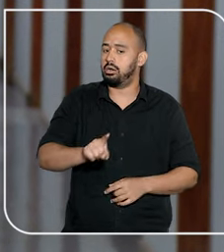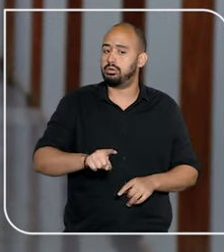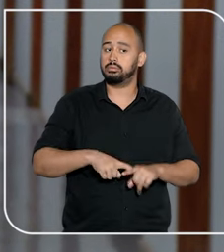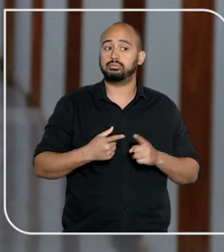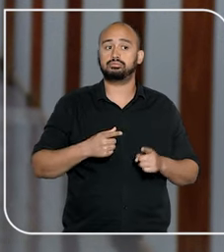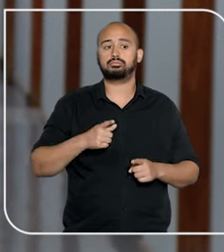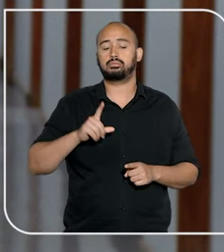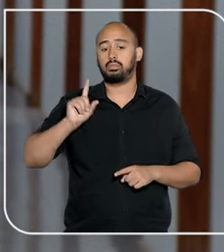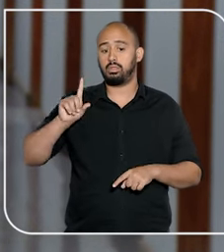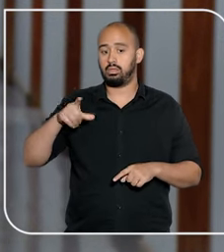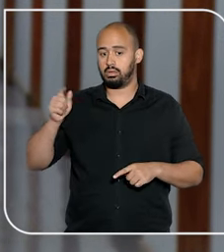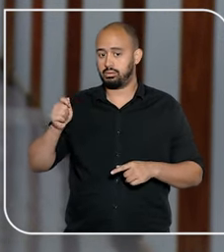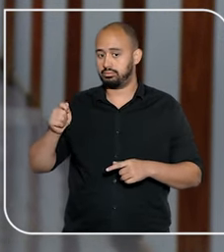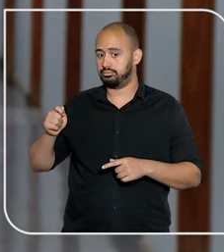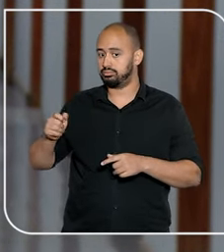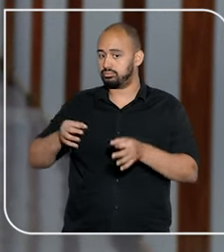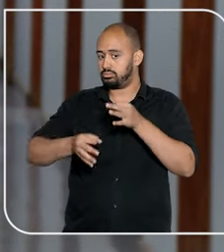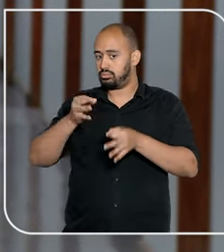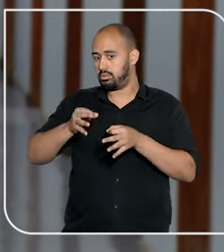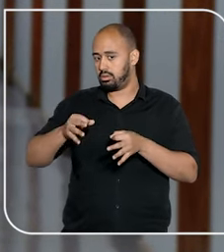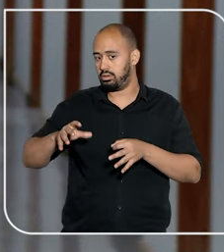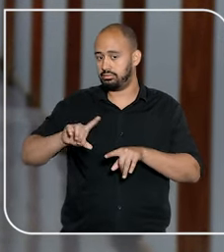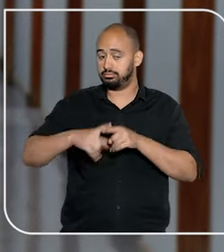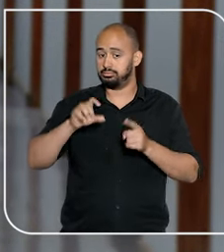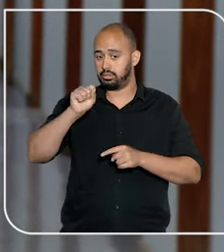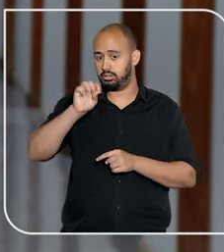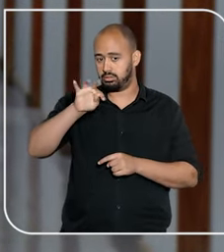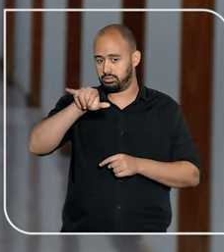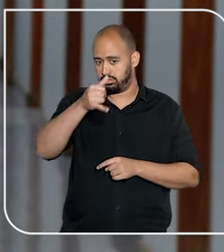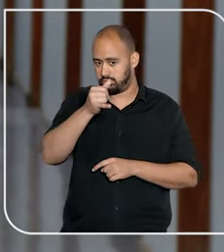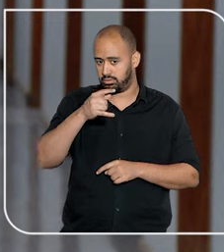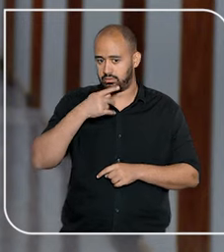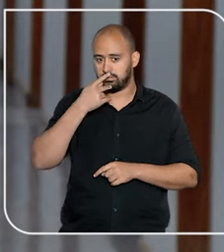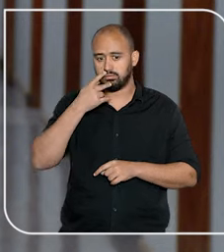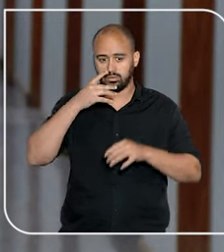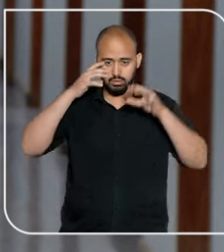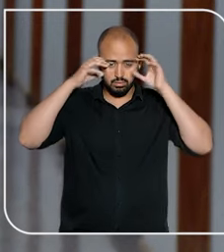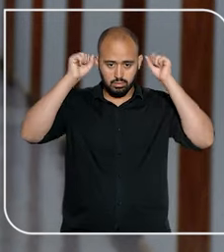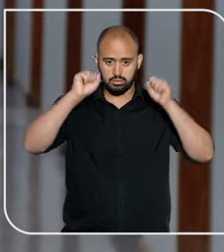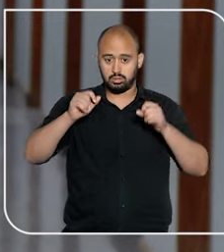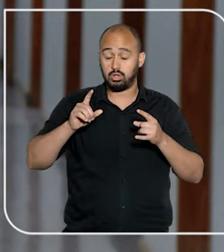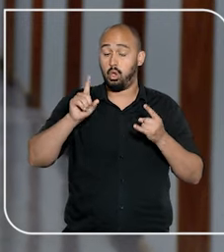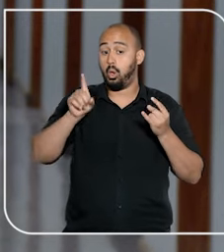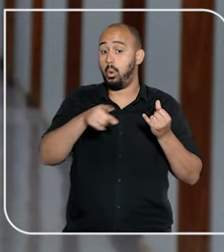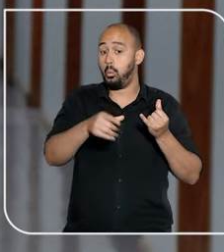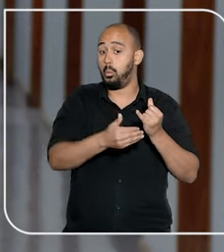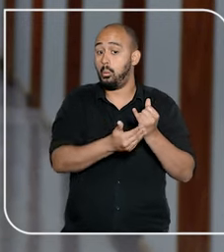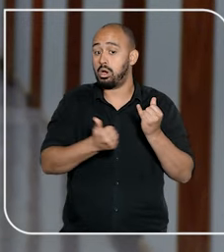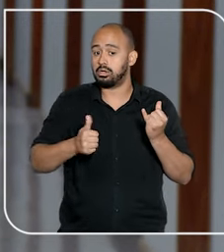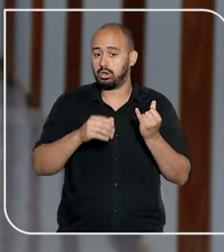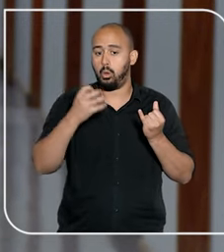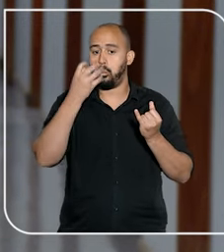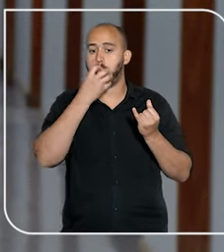grau, condenou a operadora a custear todas as terapias. Já o Tribunal de Justiça de São Paulo excluiu as sessões de musicoterapia e